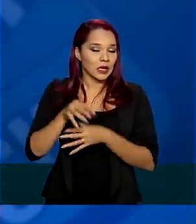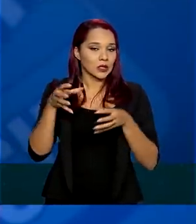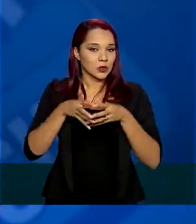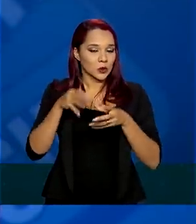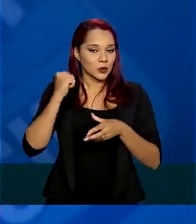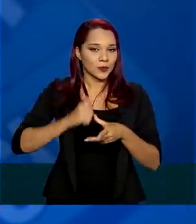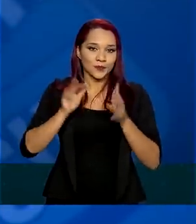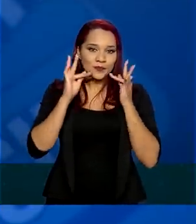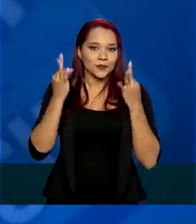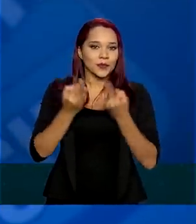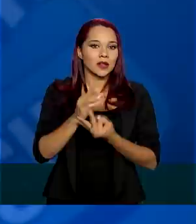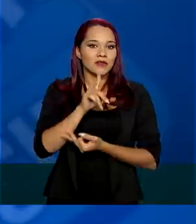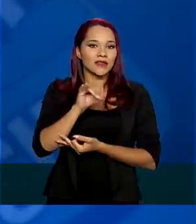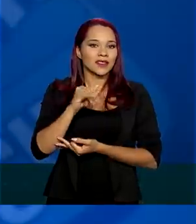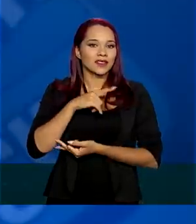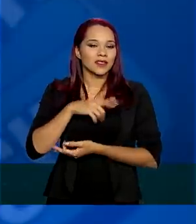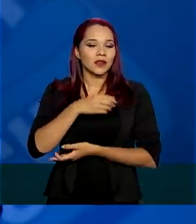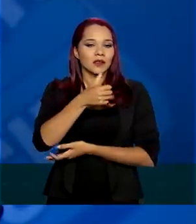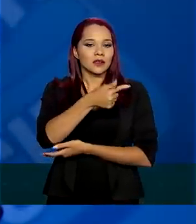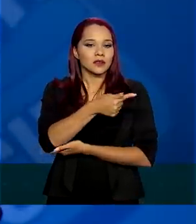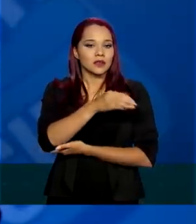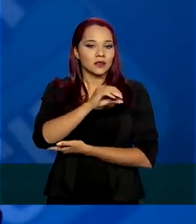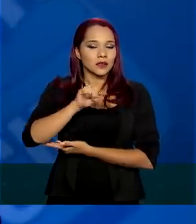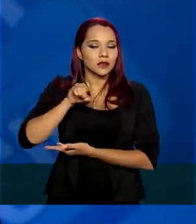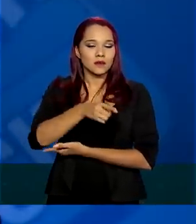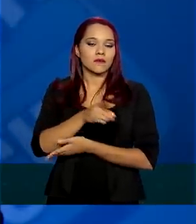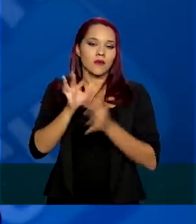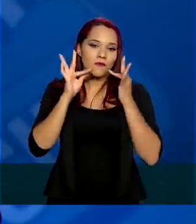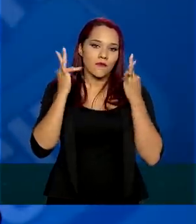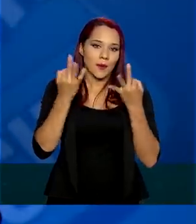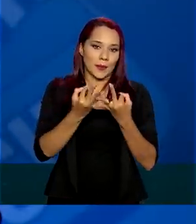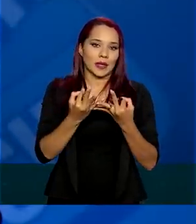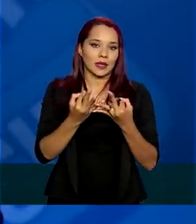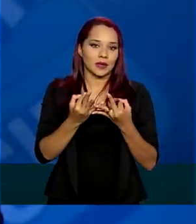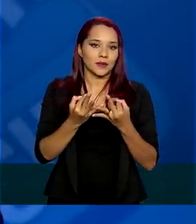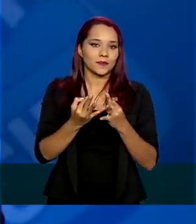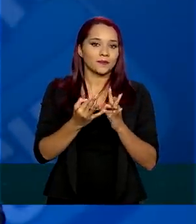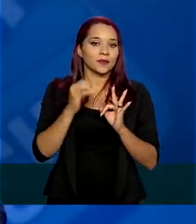teremos 700 mil famílias das 14 milhões,